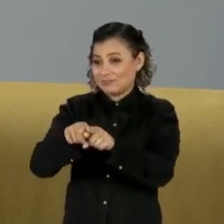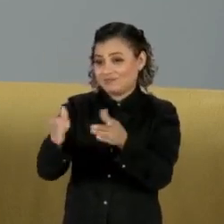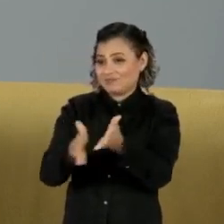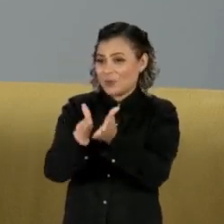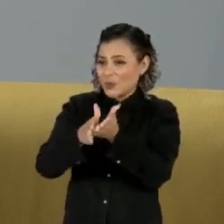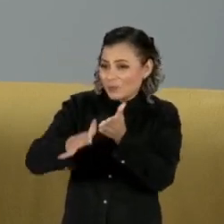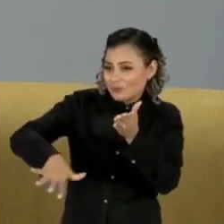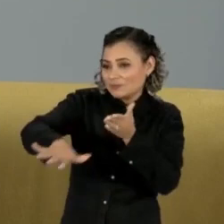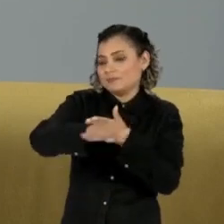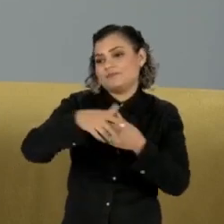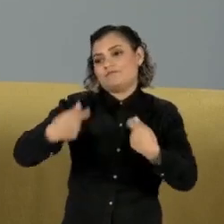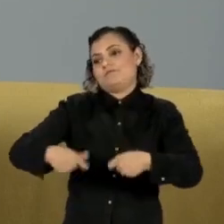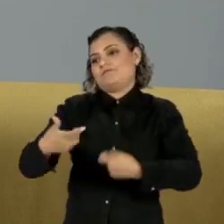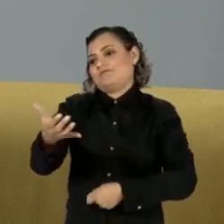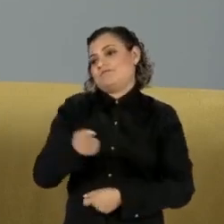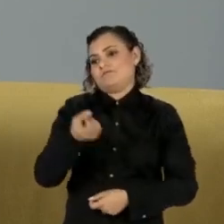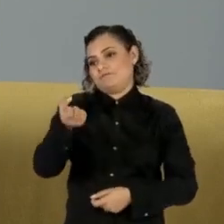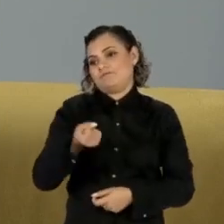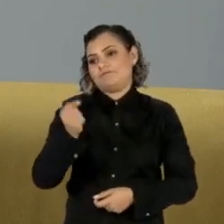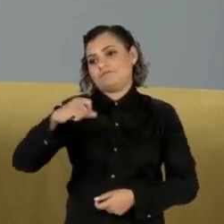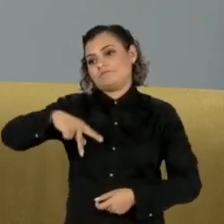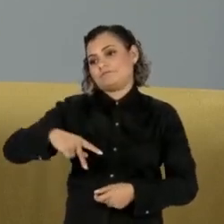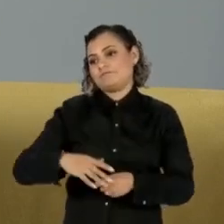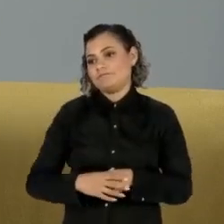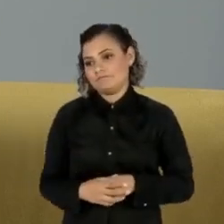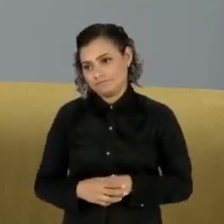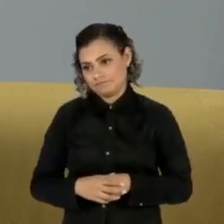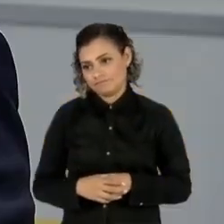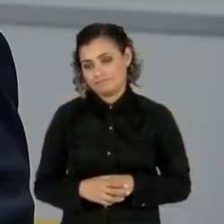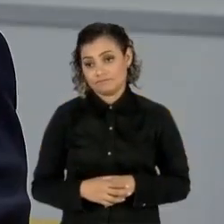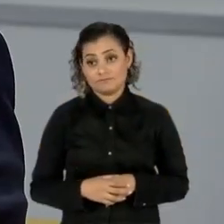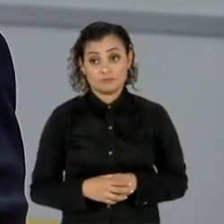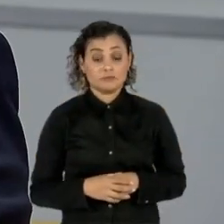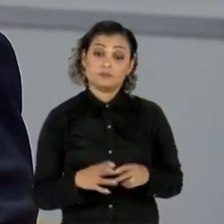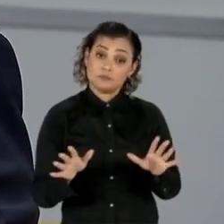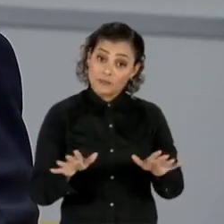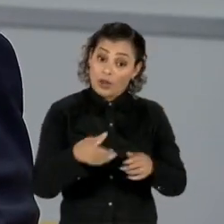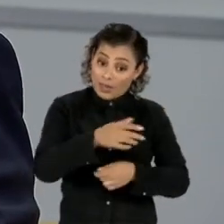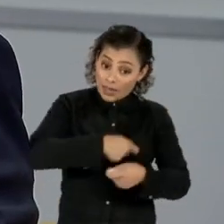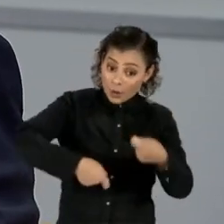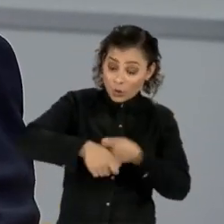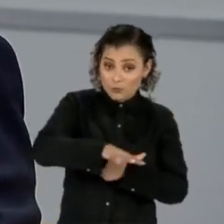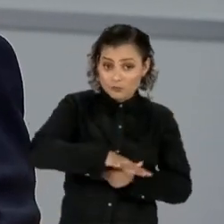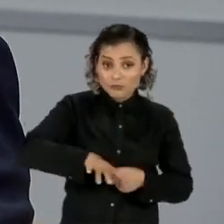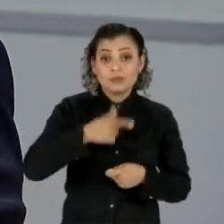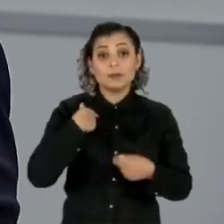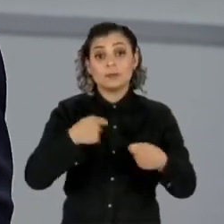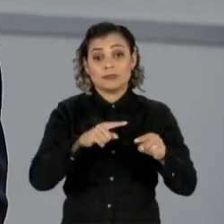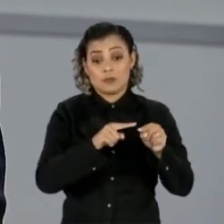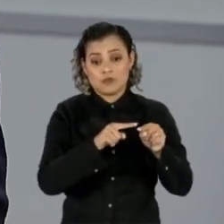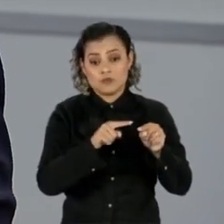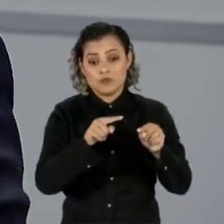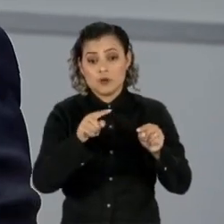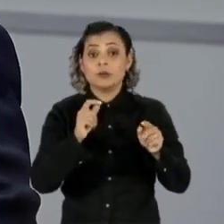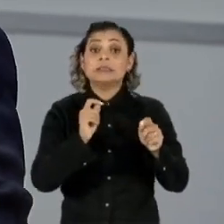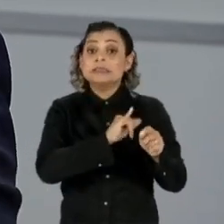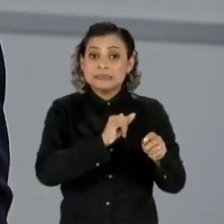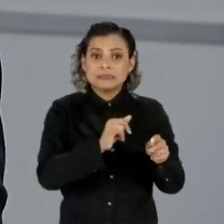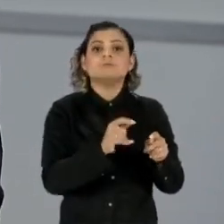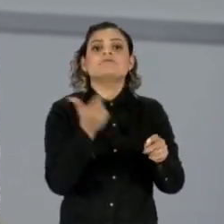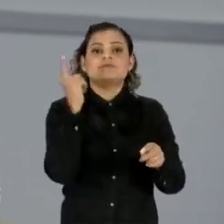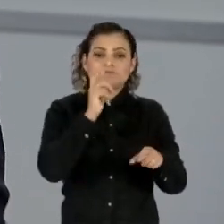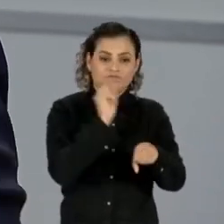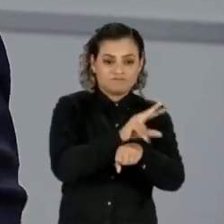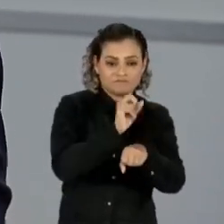pirâmide e que mais precisam da previdência. O argumento econômico é que é justamente essa recuperação econômica que vai permitir emprego,